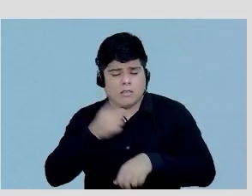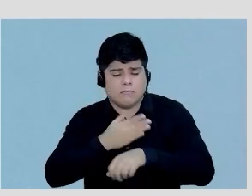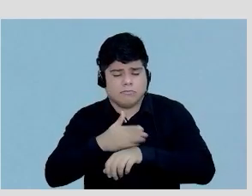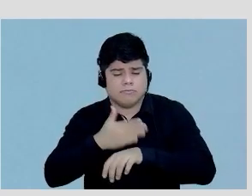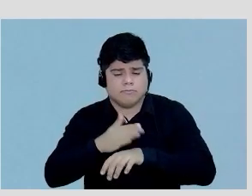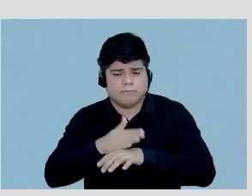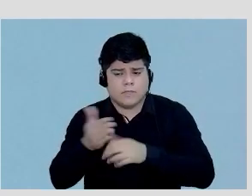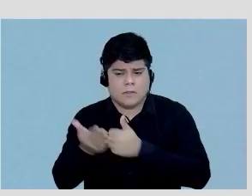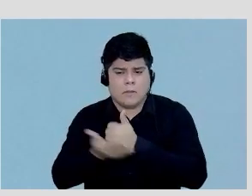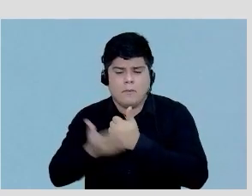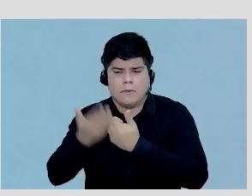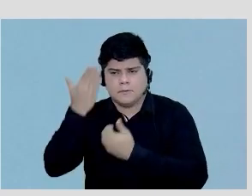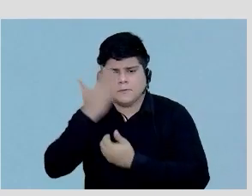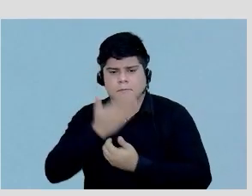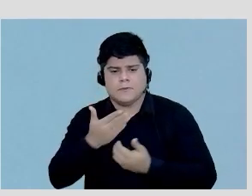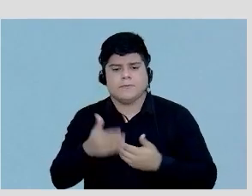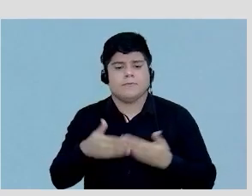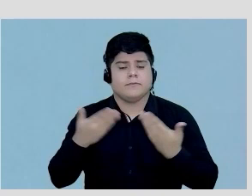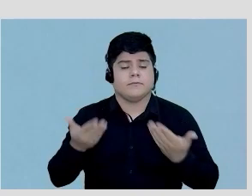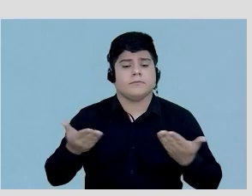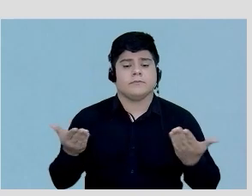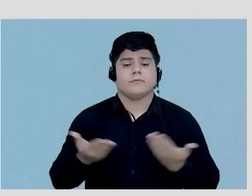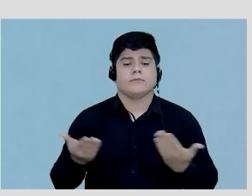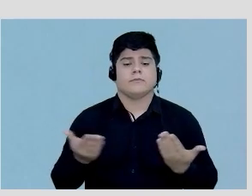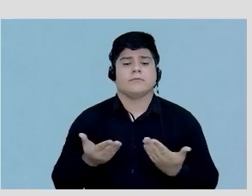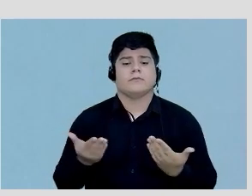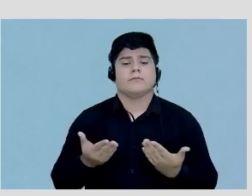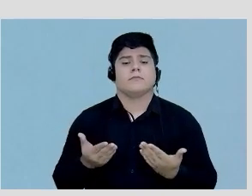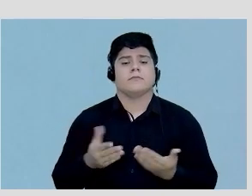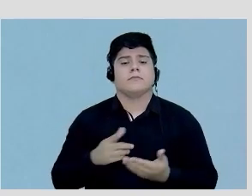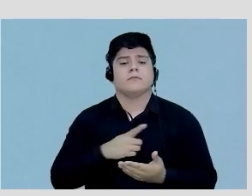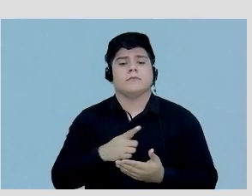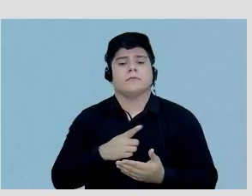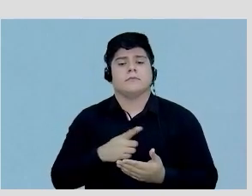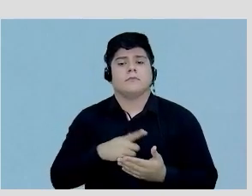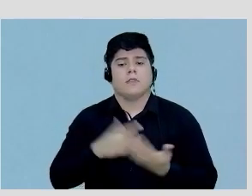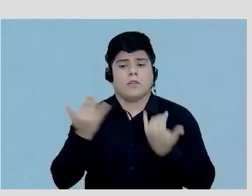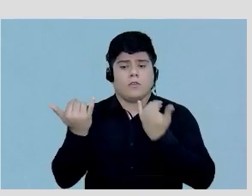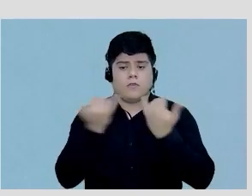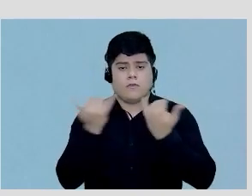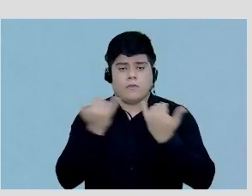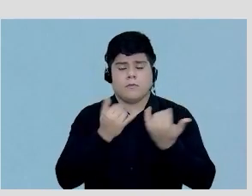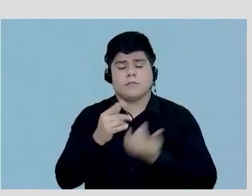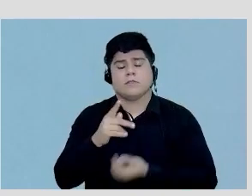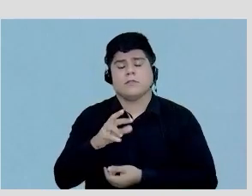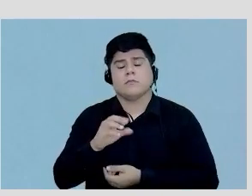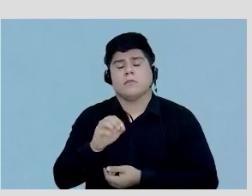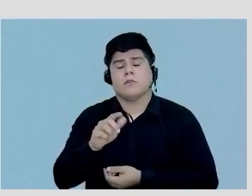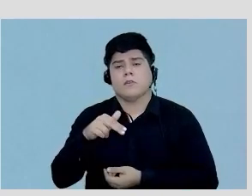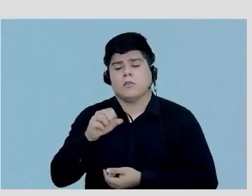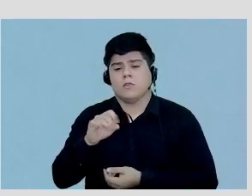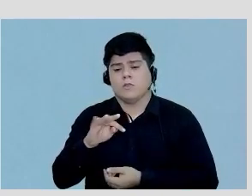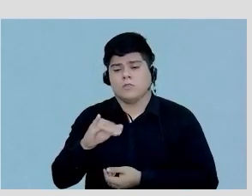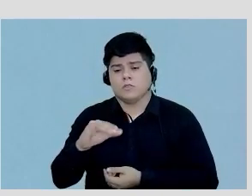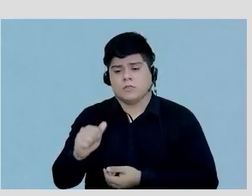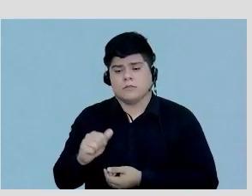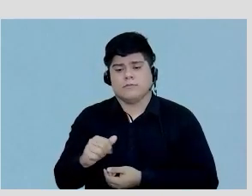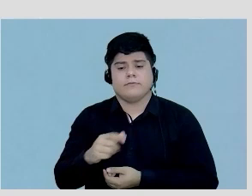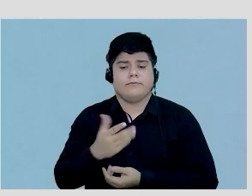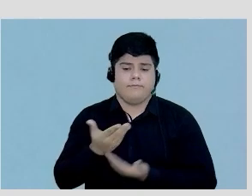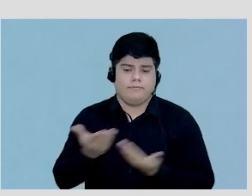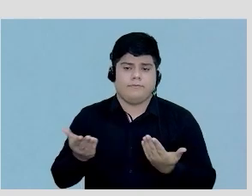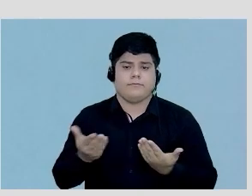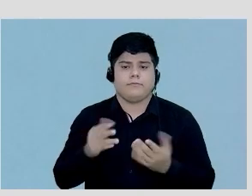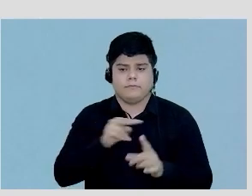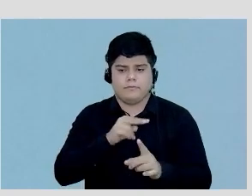embasada em evidência então hoje a gente tem aqui uma informação prognóstica que a gente